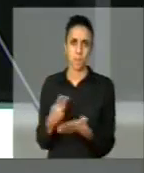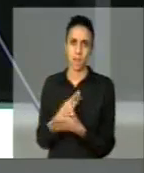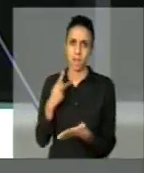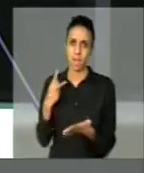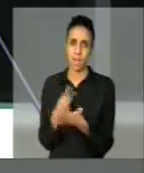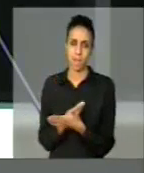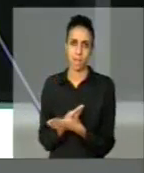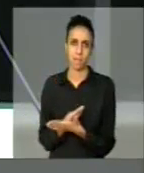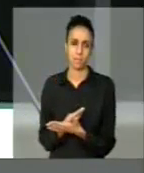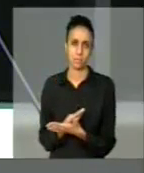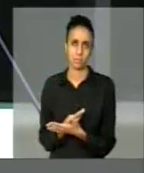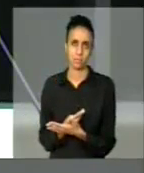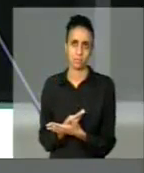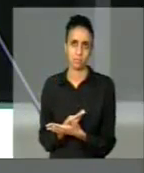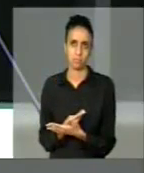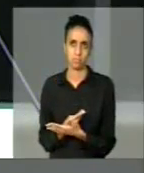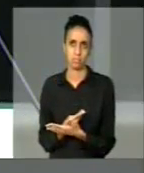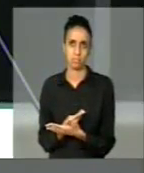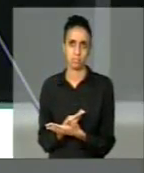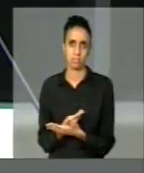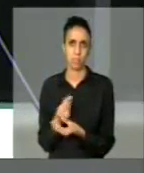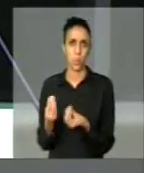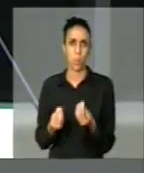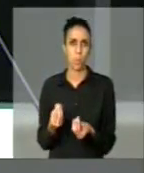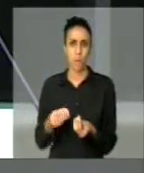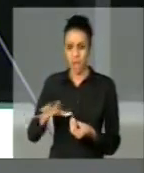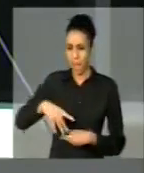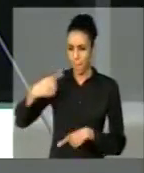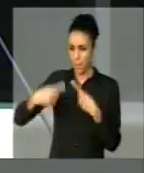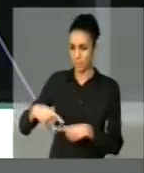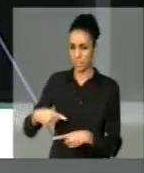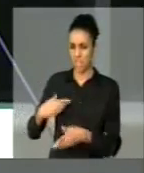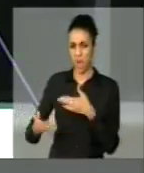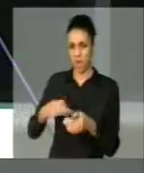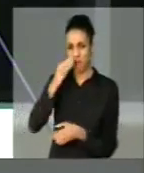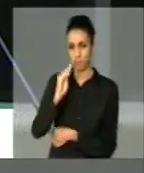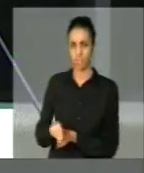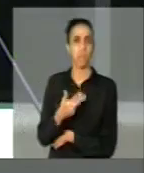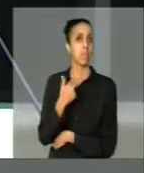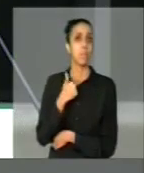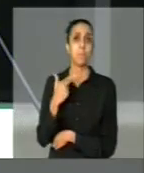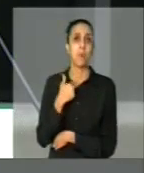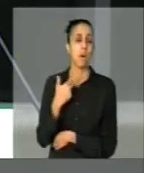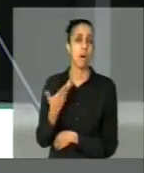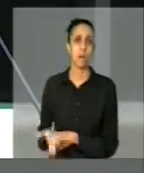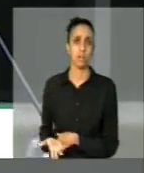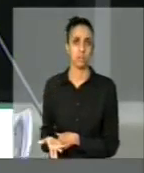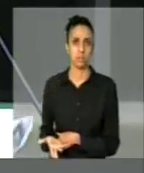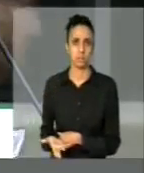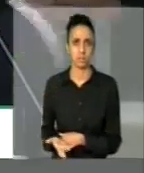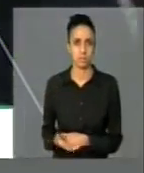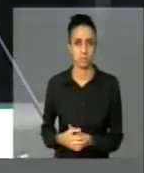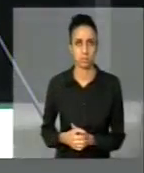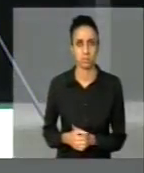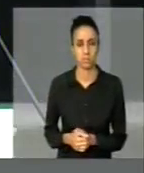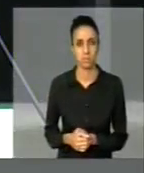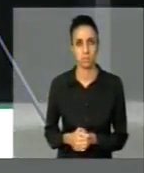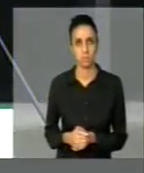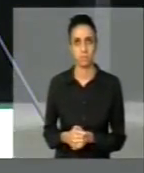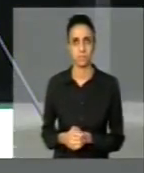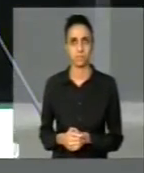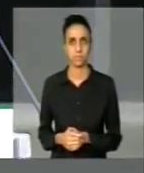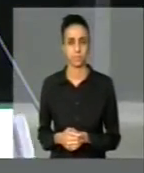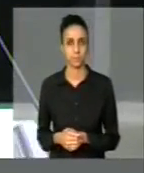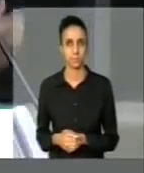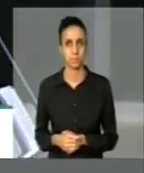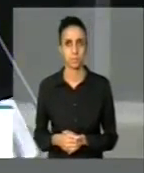a política para a vala comum de uma alternativa, que não é aquilo que é a sociedade e quem. Por isso que